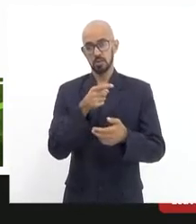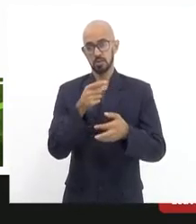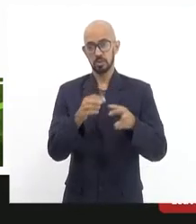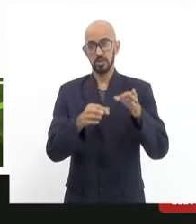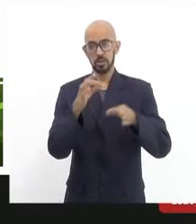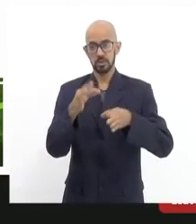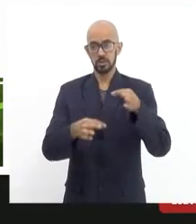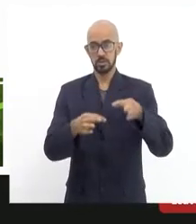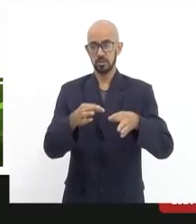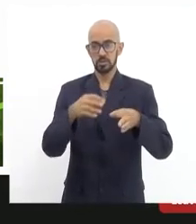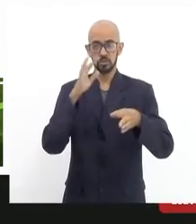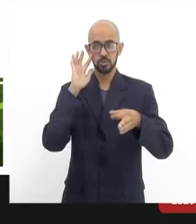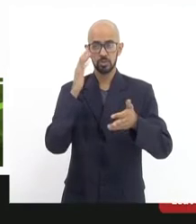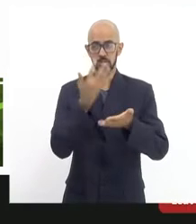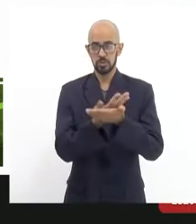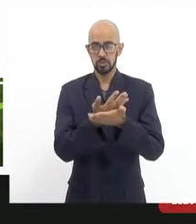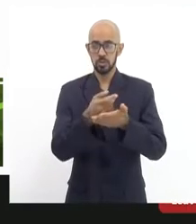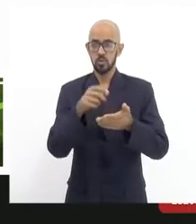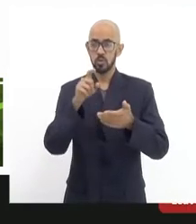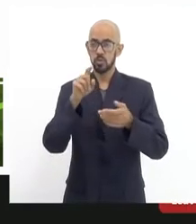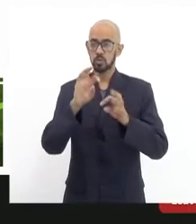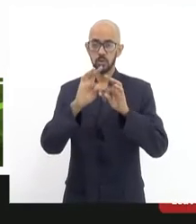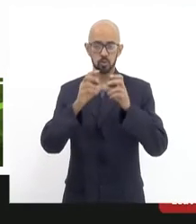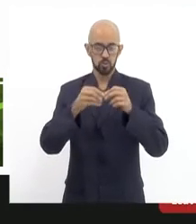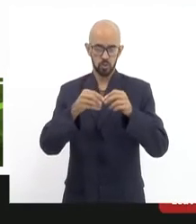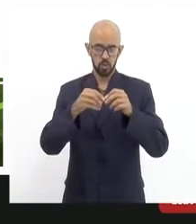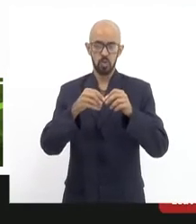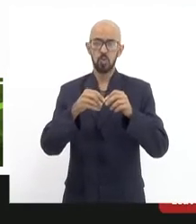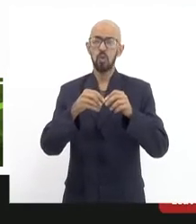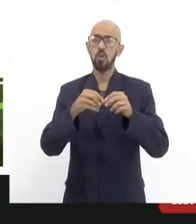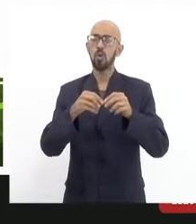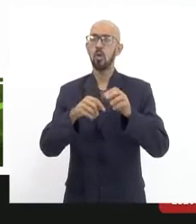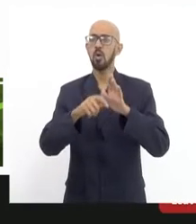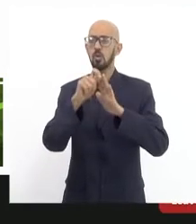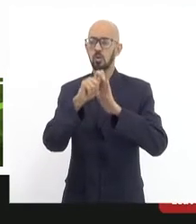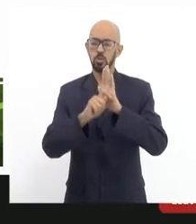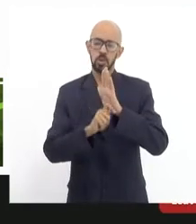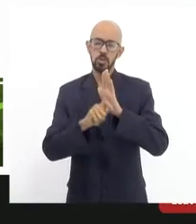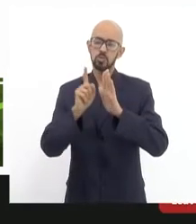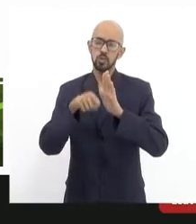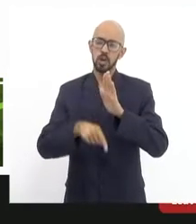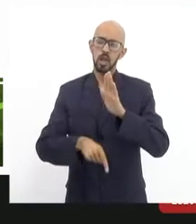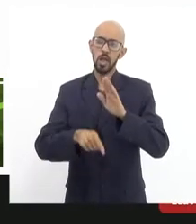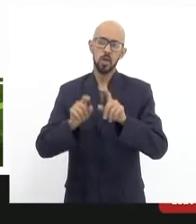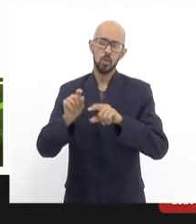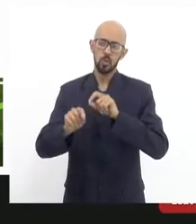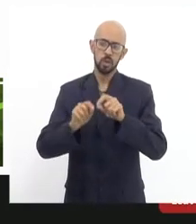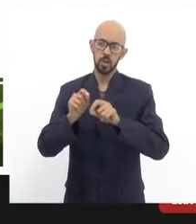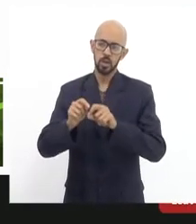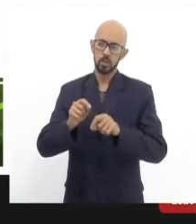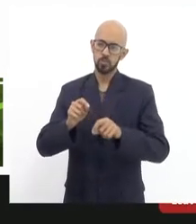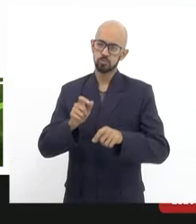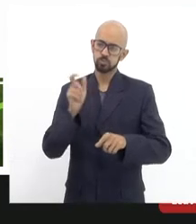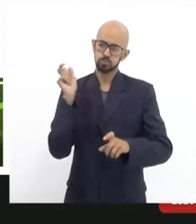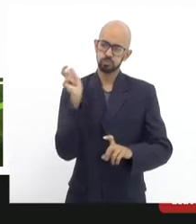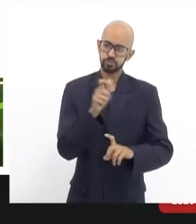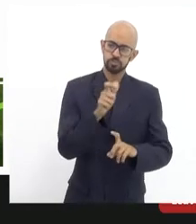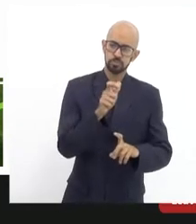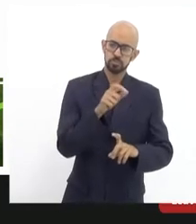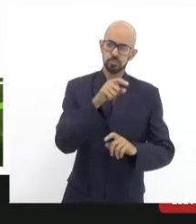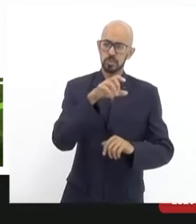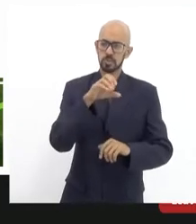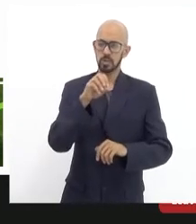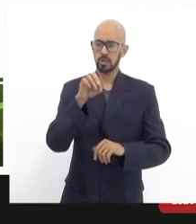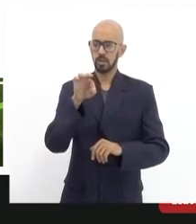recorrente a sentença quase toda é isso aí, é uma broca do juiz na central e no